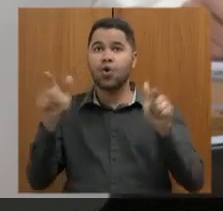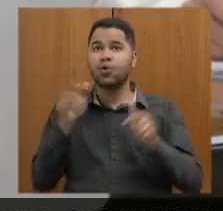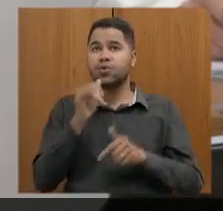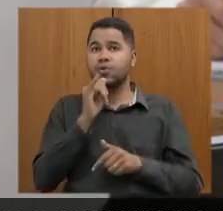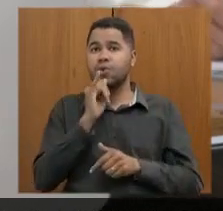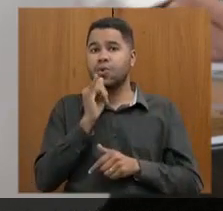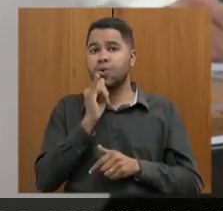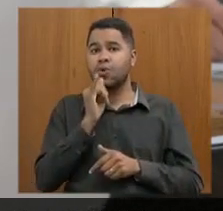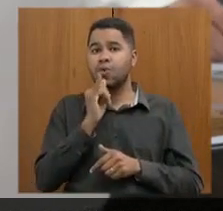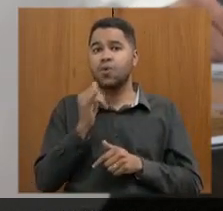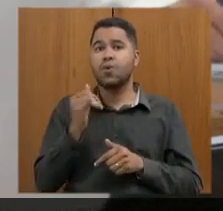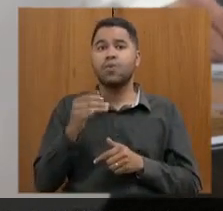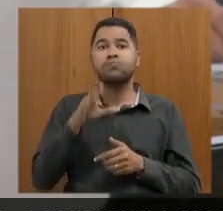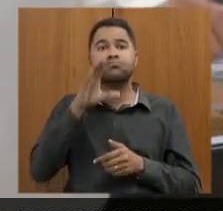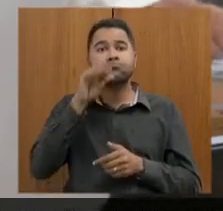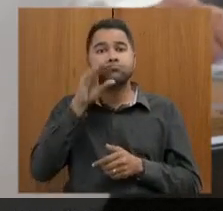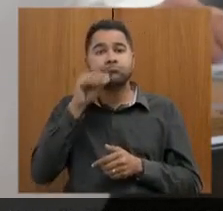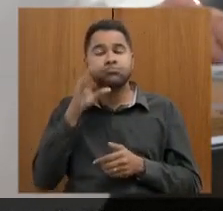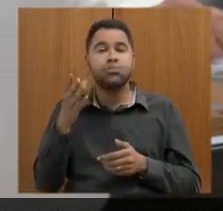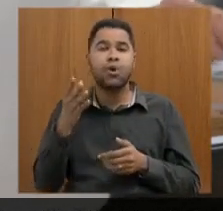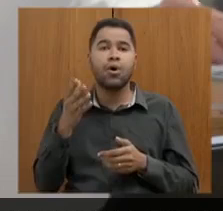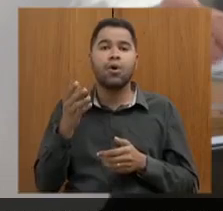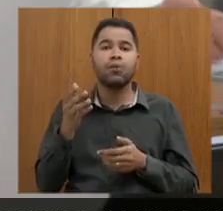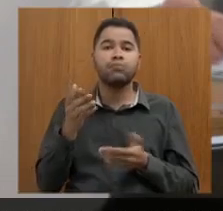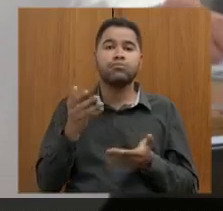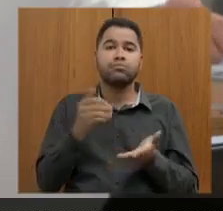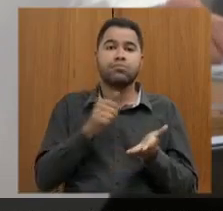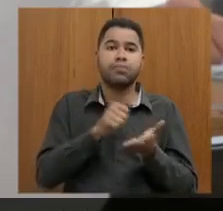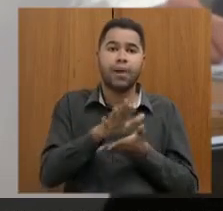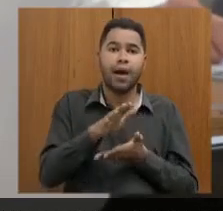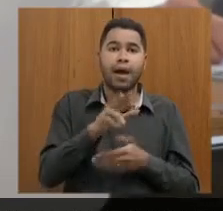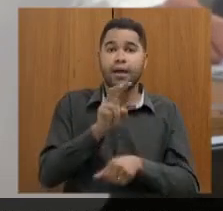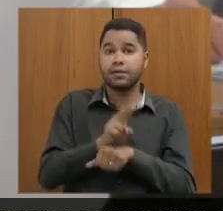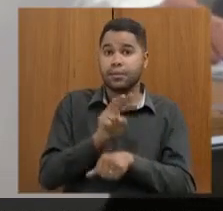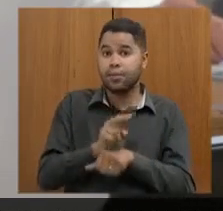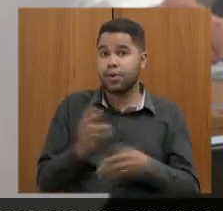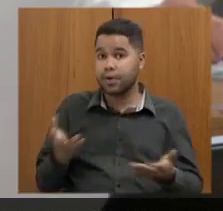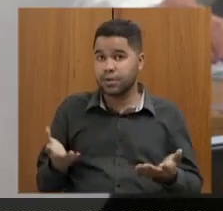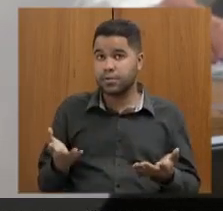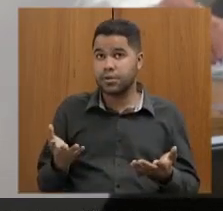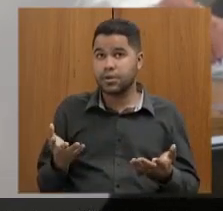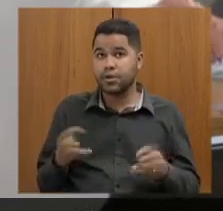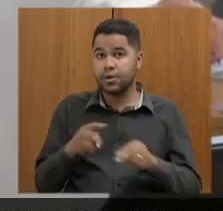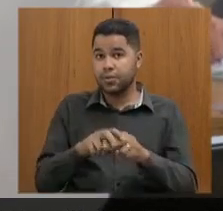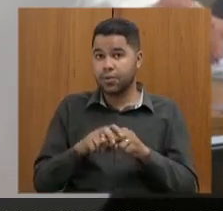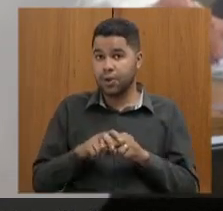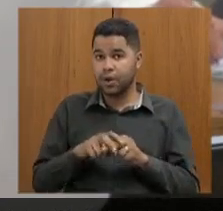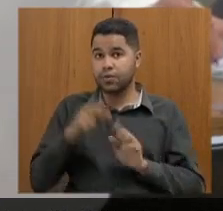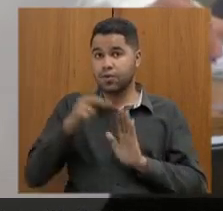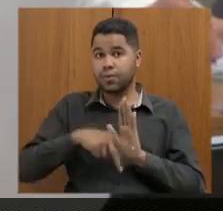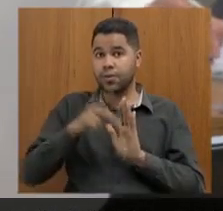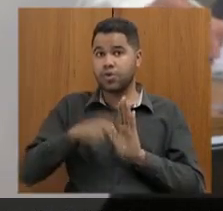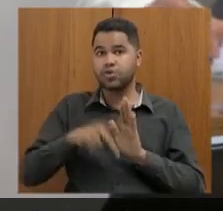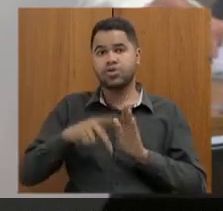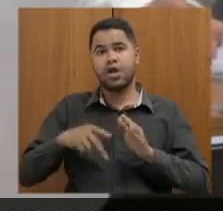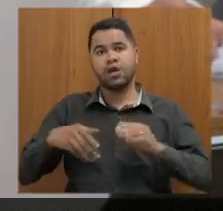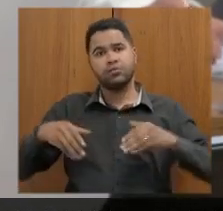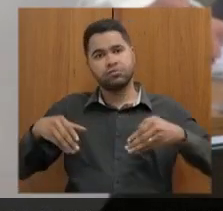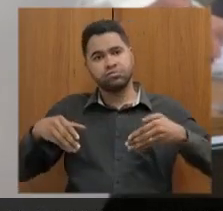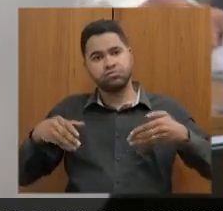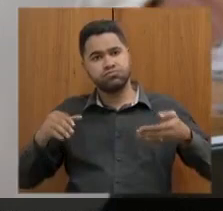ou dispensando servidores temporários em virtude do projeto Mãos Dadas?